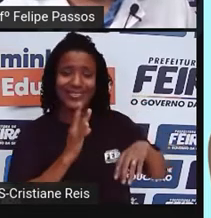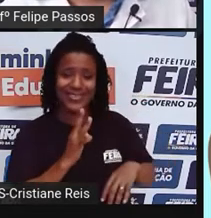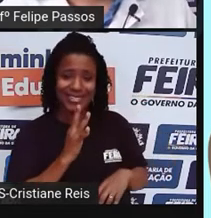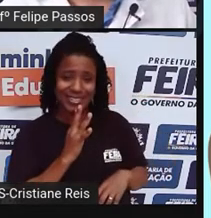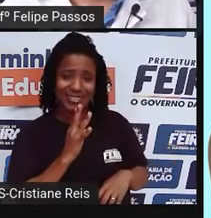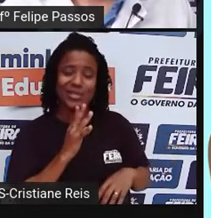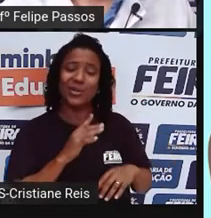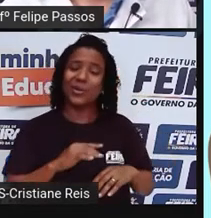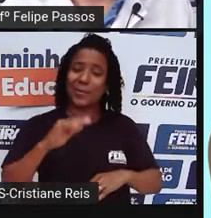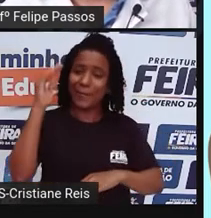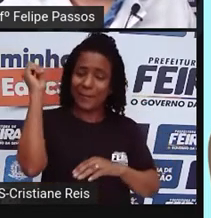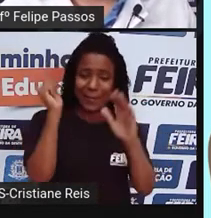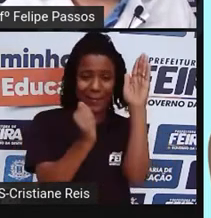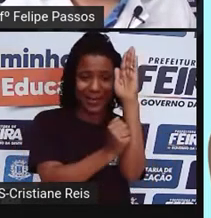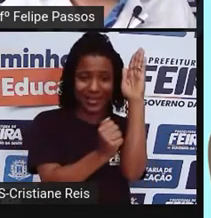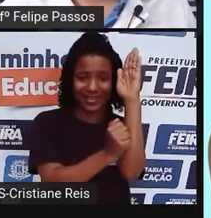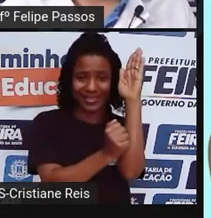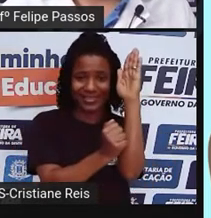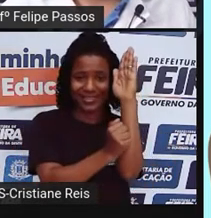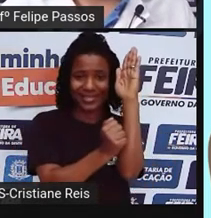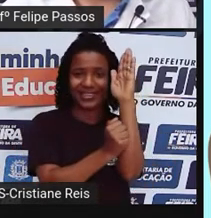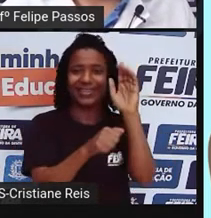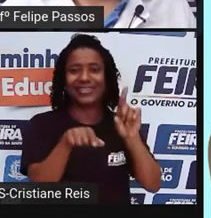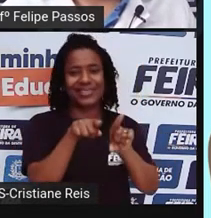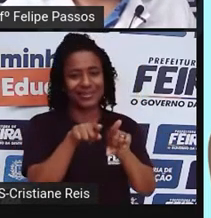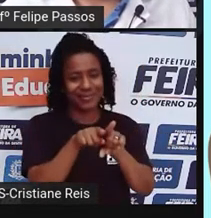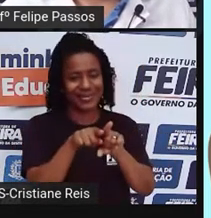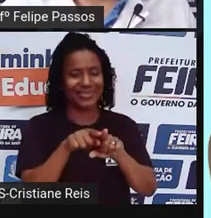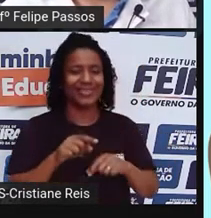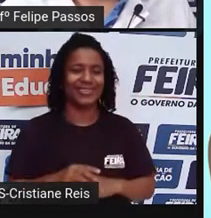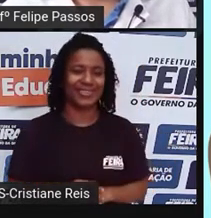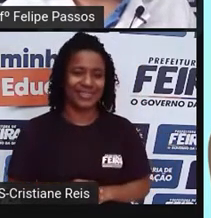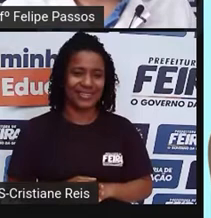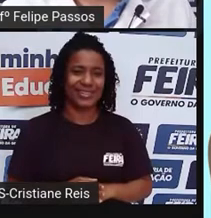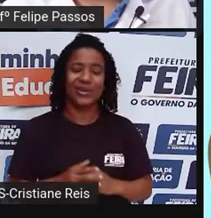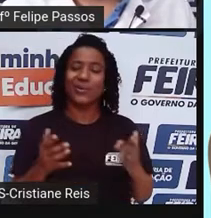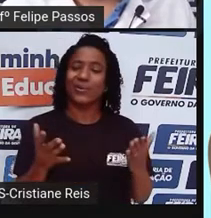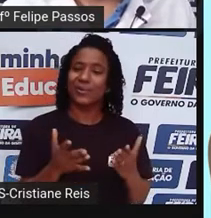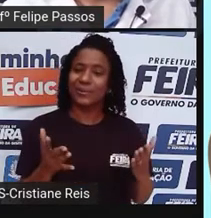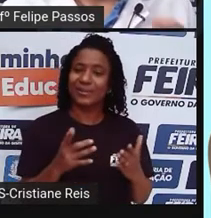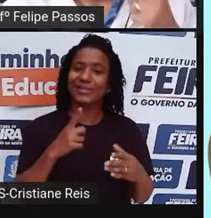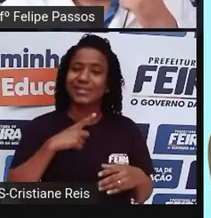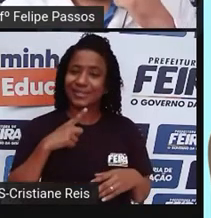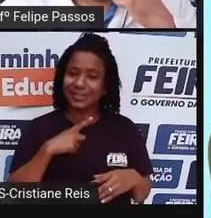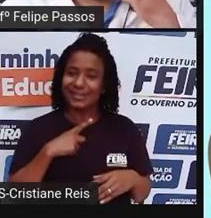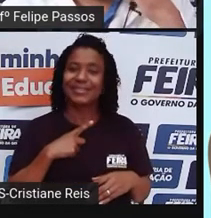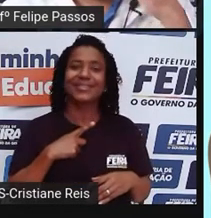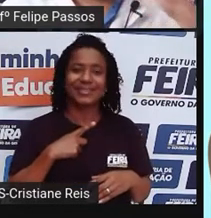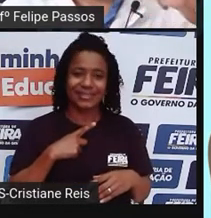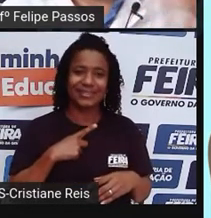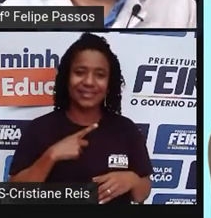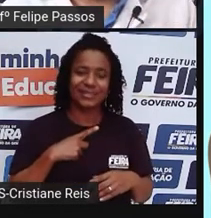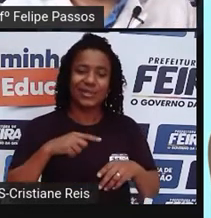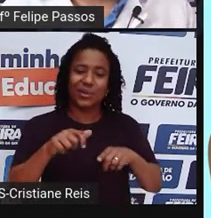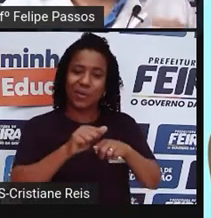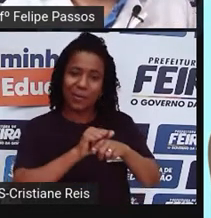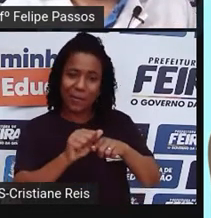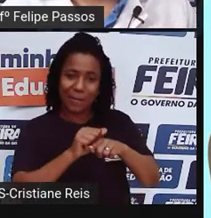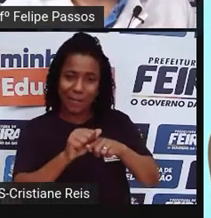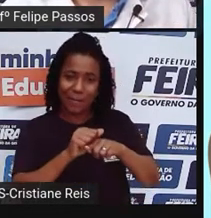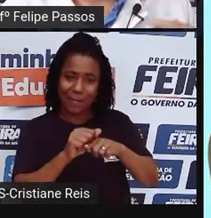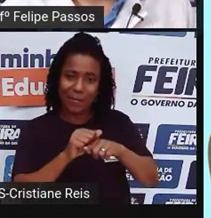madeira também. E aí hoje em dia a gente tem aí a borracha, né? Que querendo ou não, por mais que ela seja uma